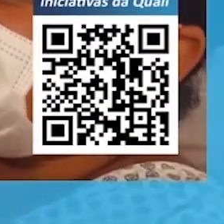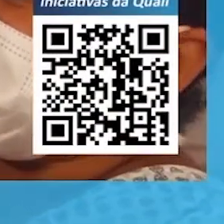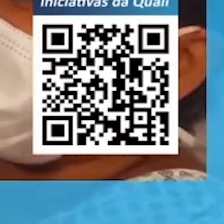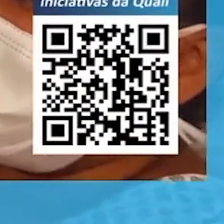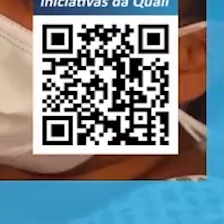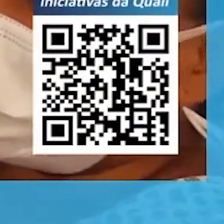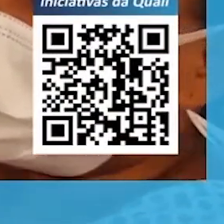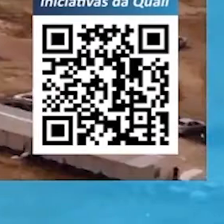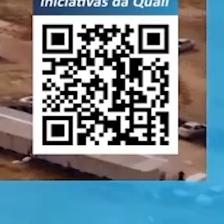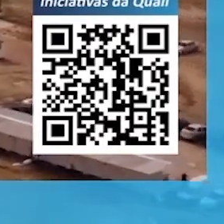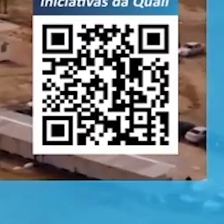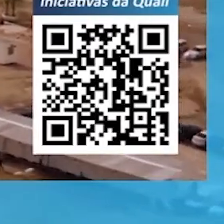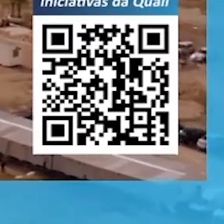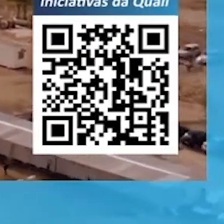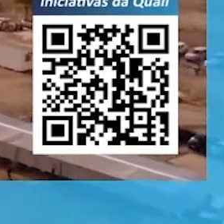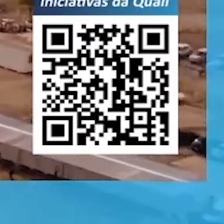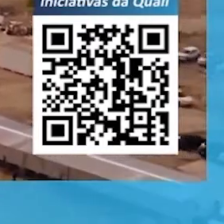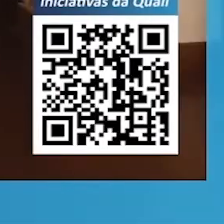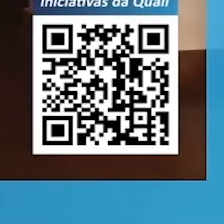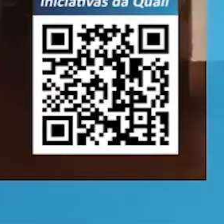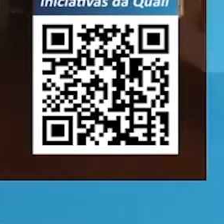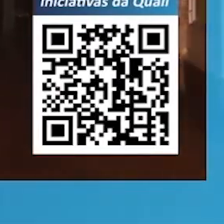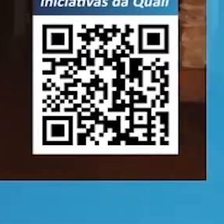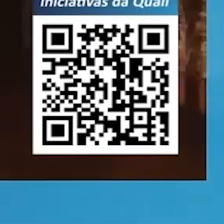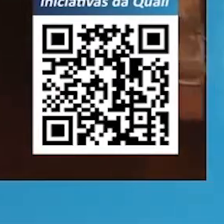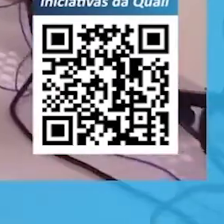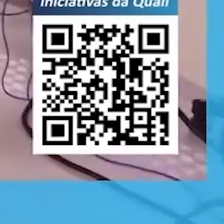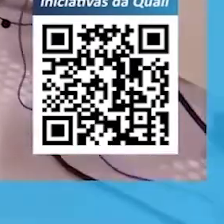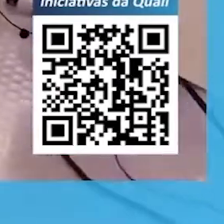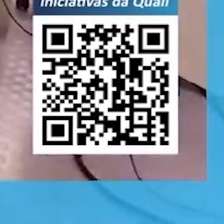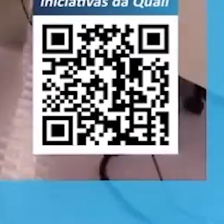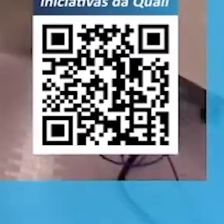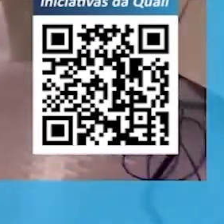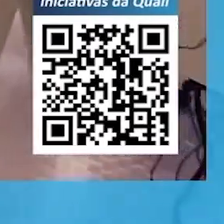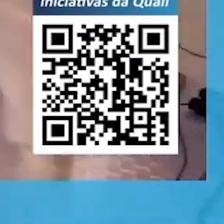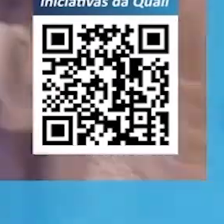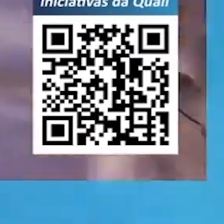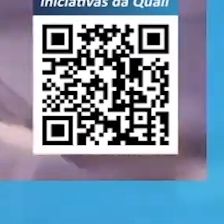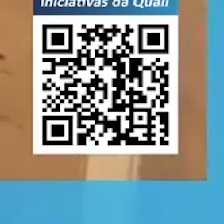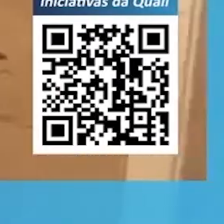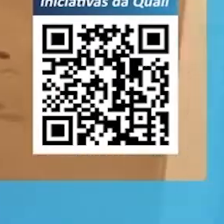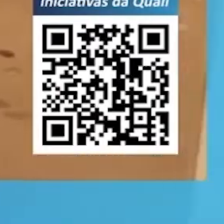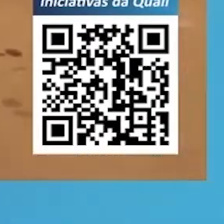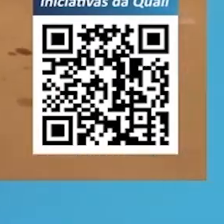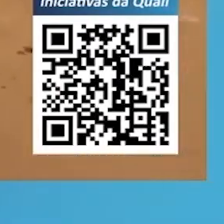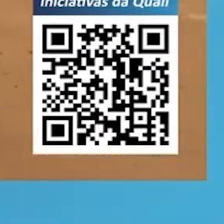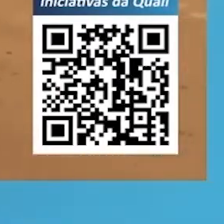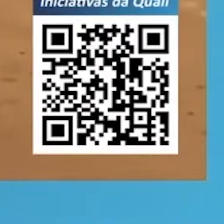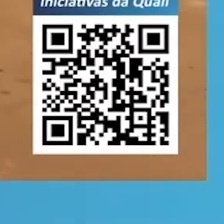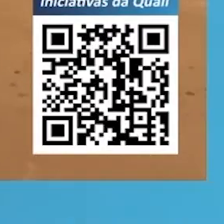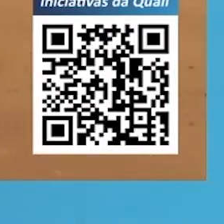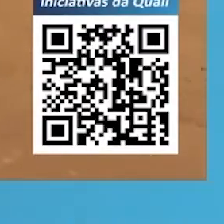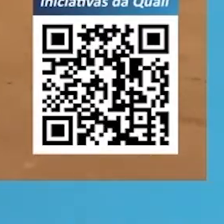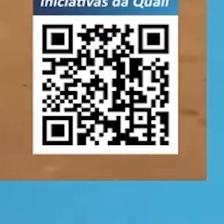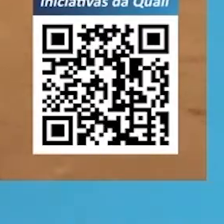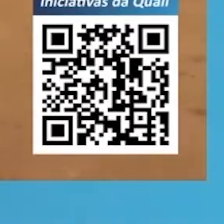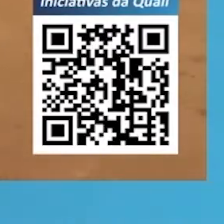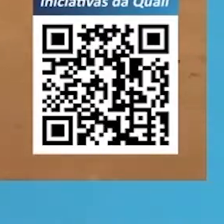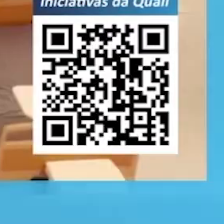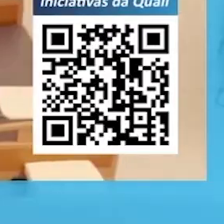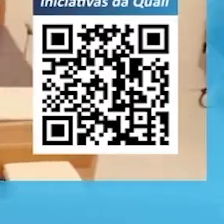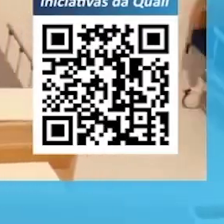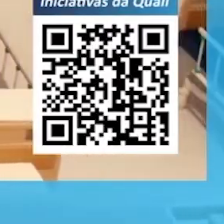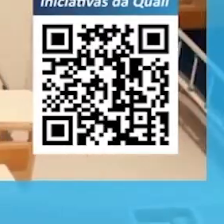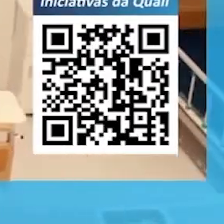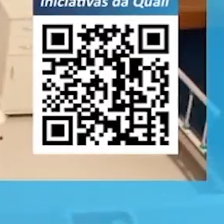a combater a pandemia. No Rio e em São Paulo, a Qualicorp se associou a grandes empresas para entregar